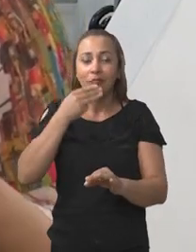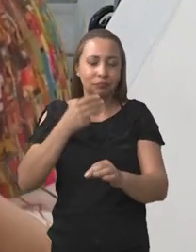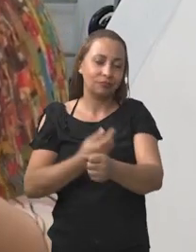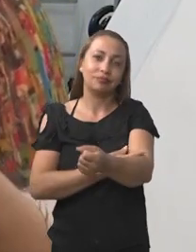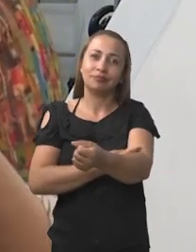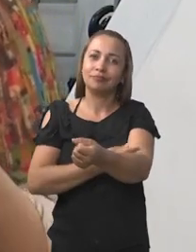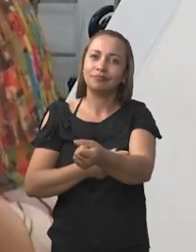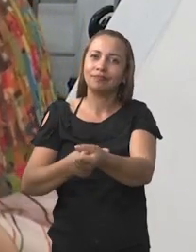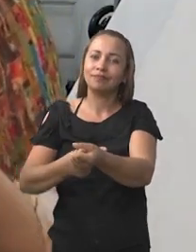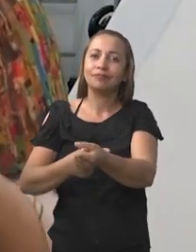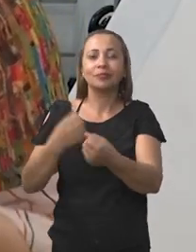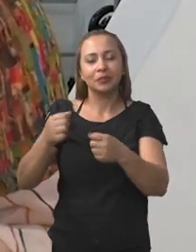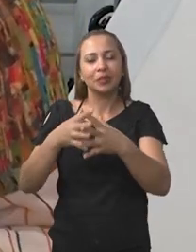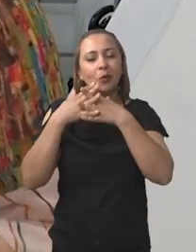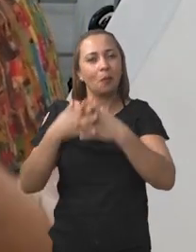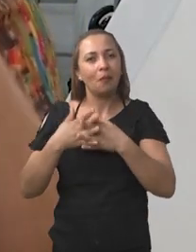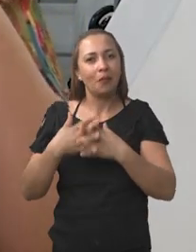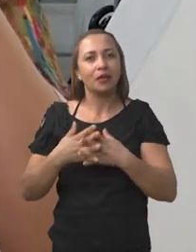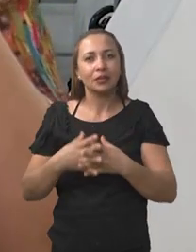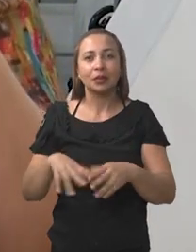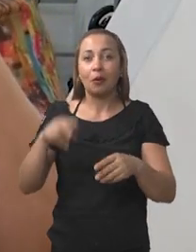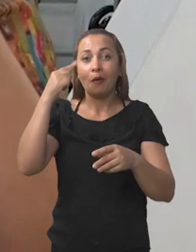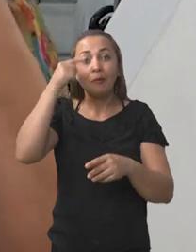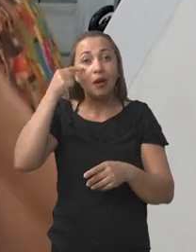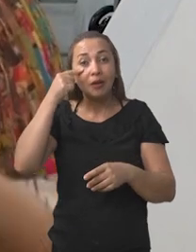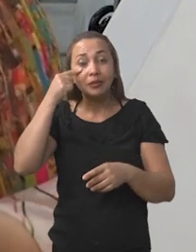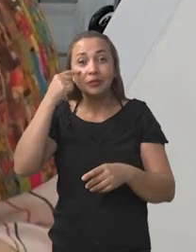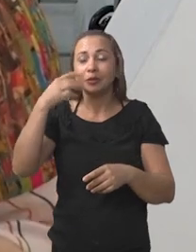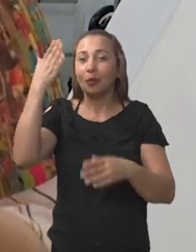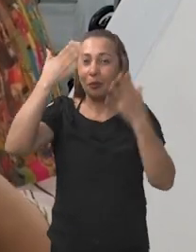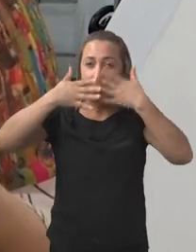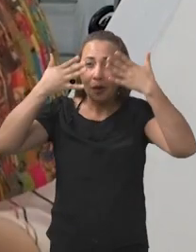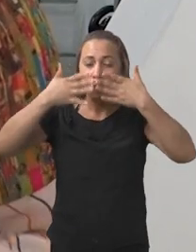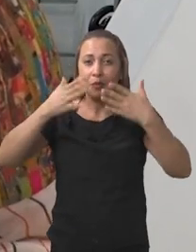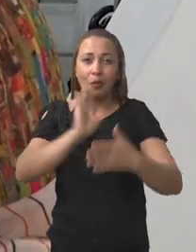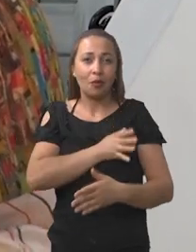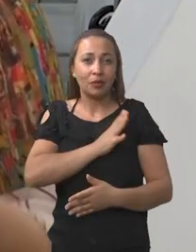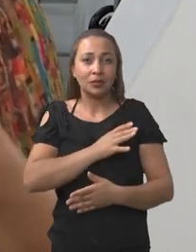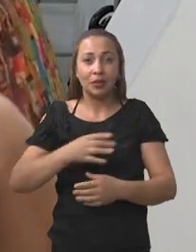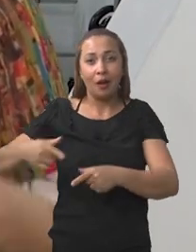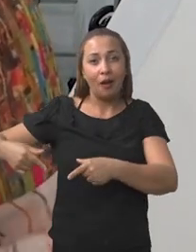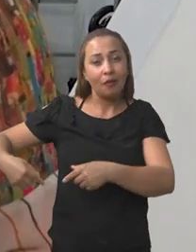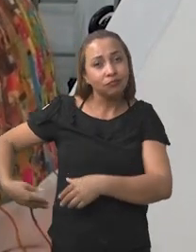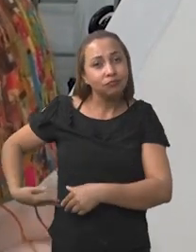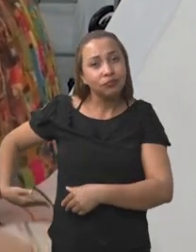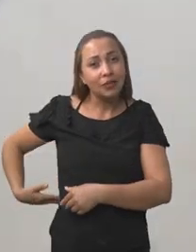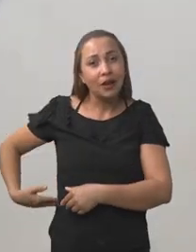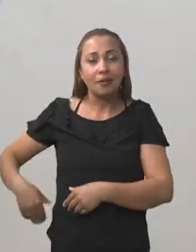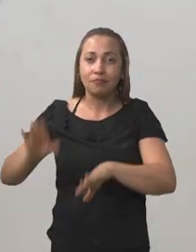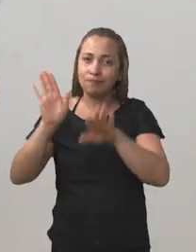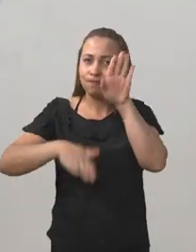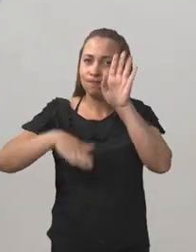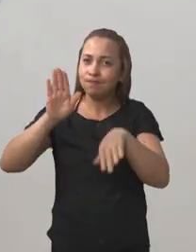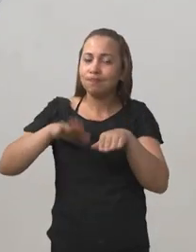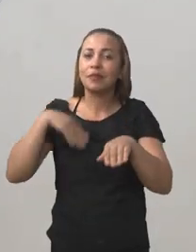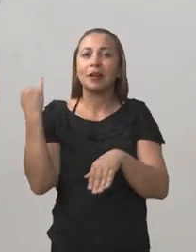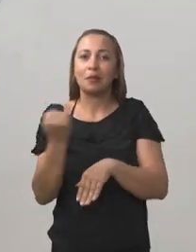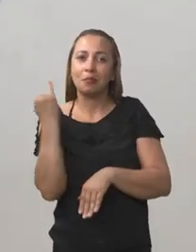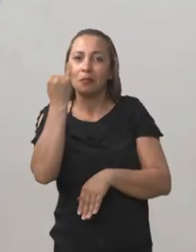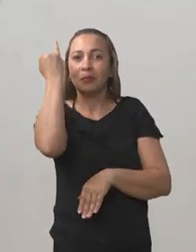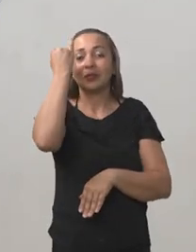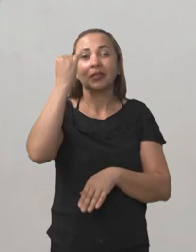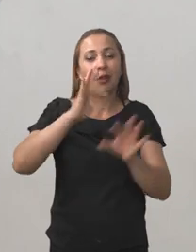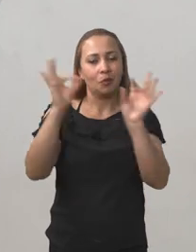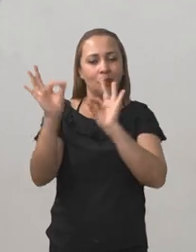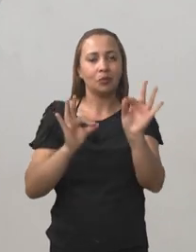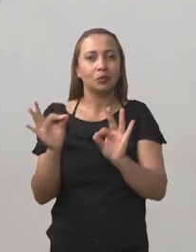pode apresentar várias complicações crônicas na sua visão, nos seus rins, coração, pés. Então, é extremamente importante que ele